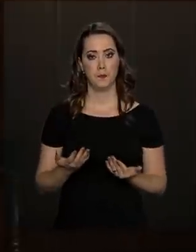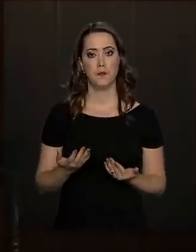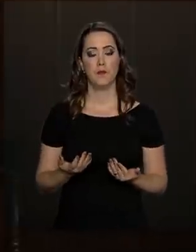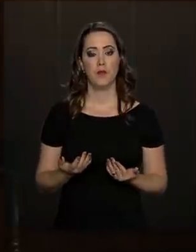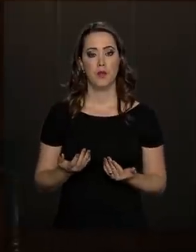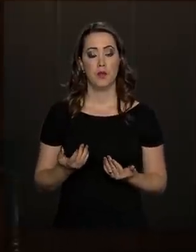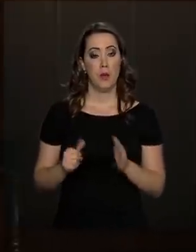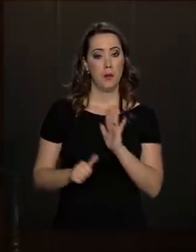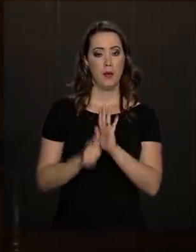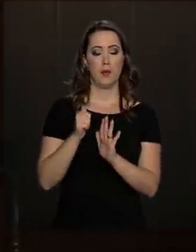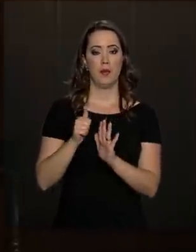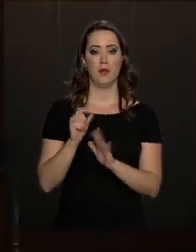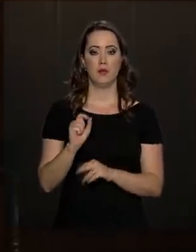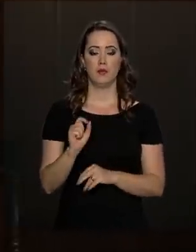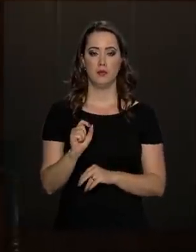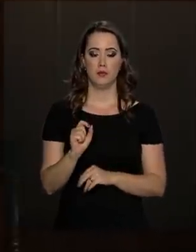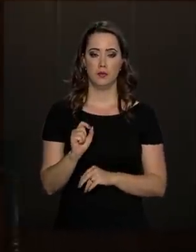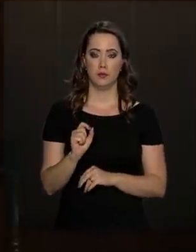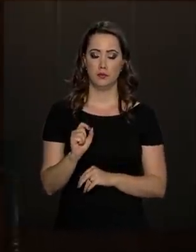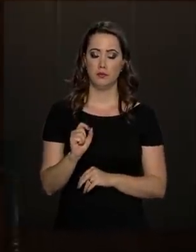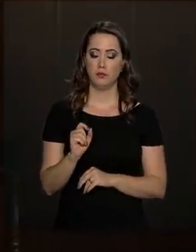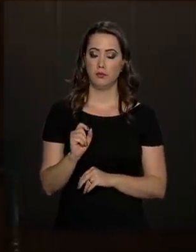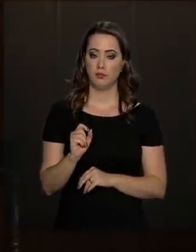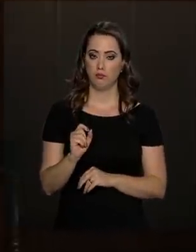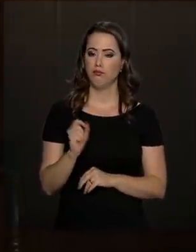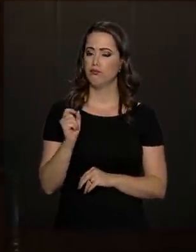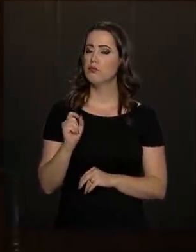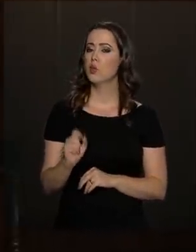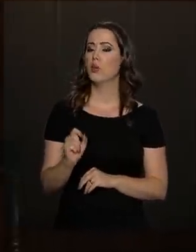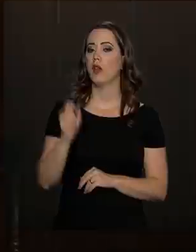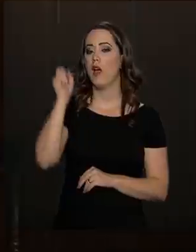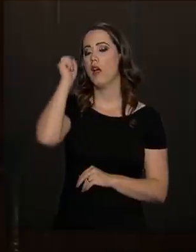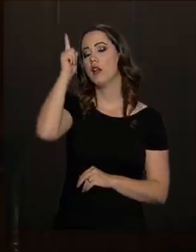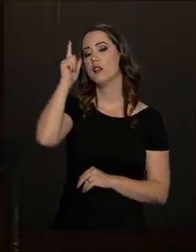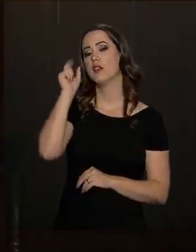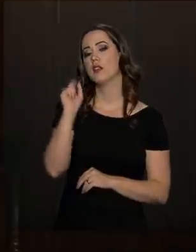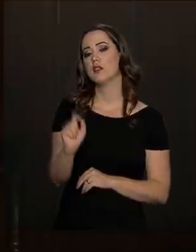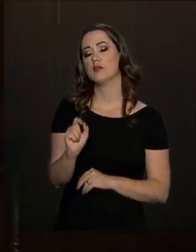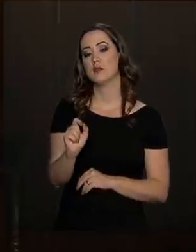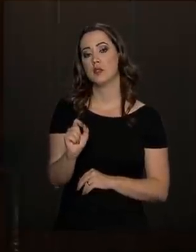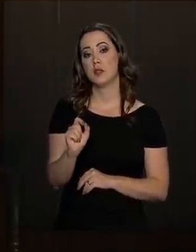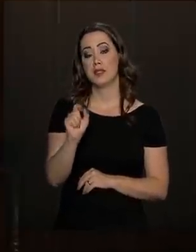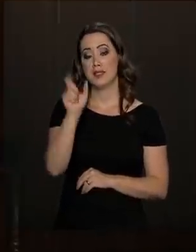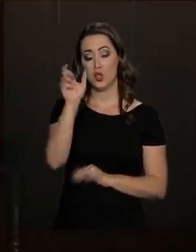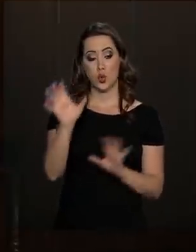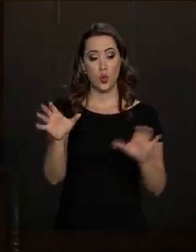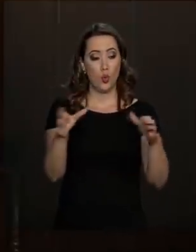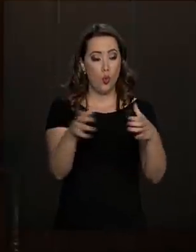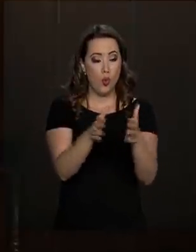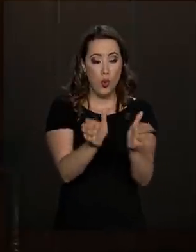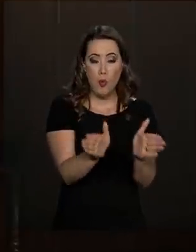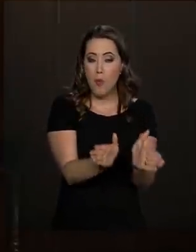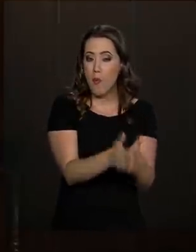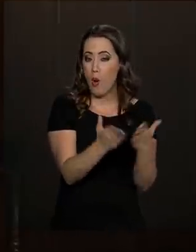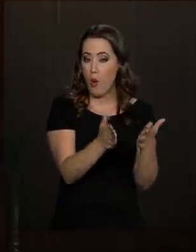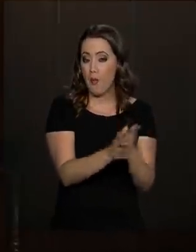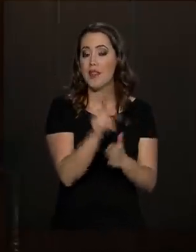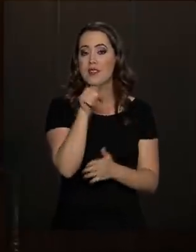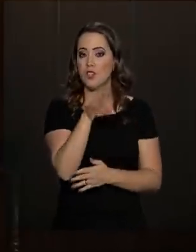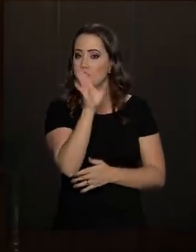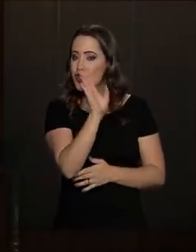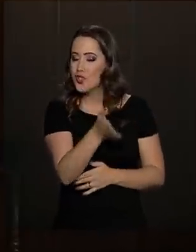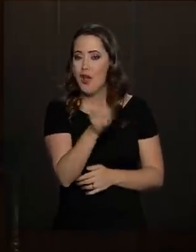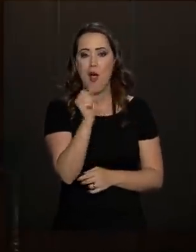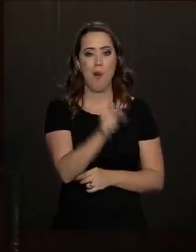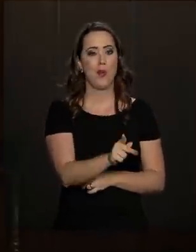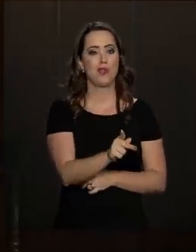A primeira é justamente a ideia de que os mais pobres já se aposentam mais tarde.